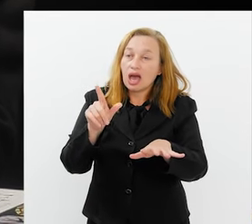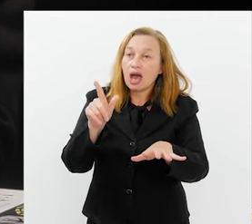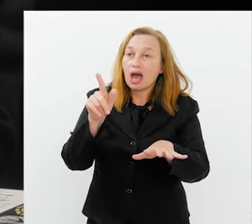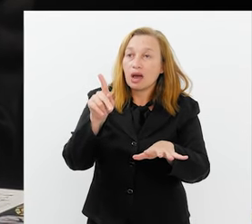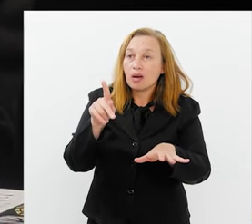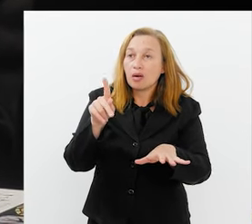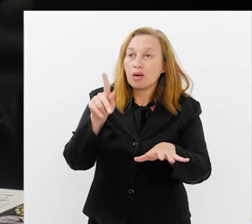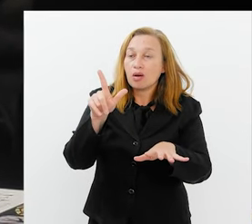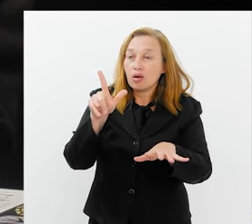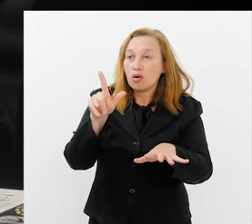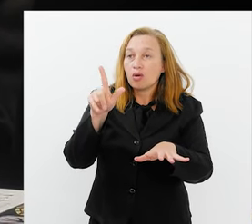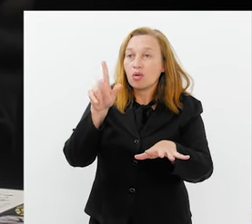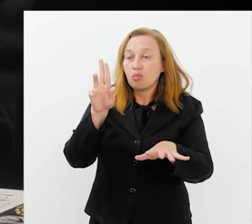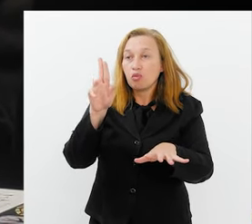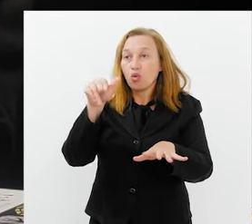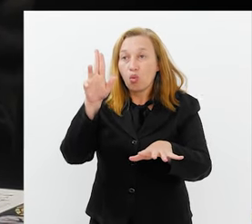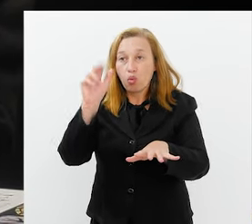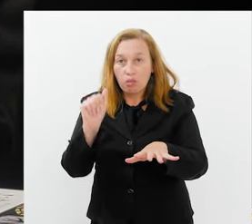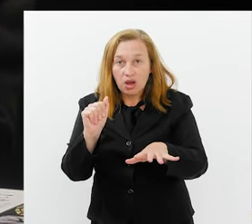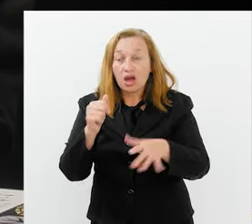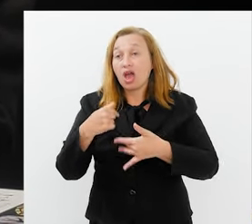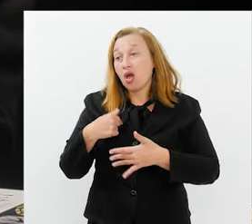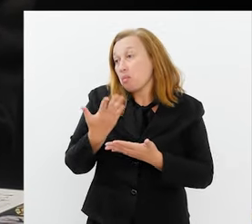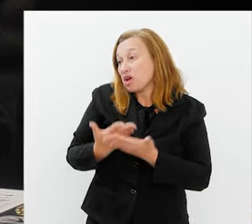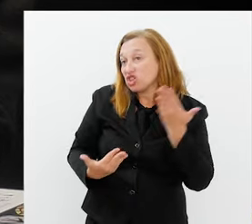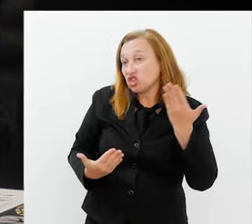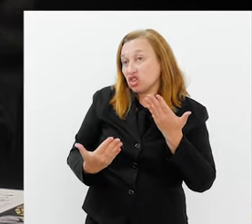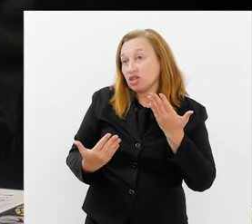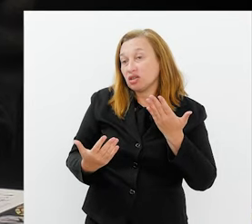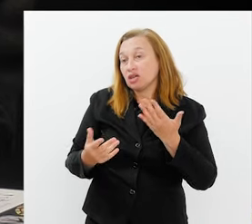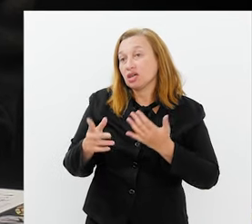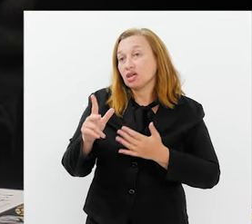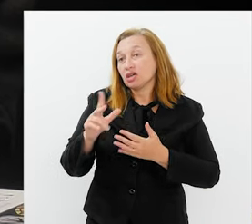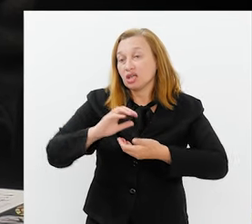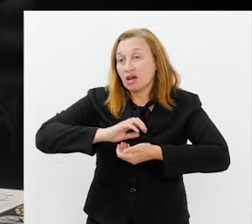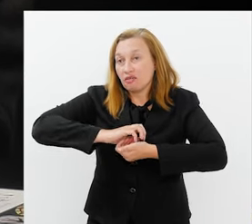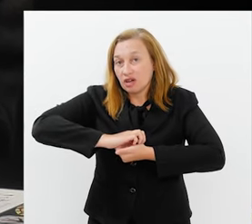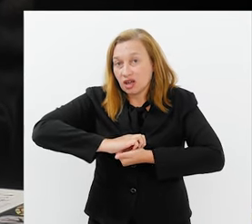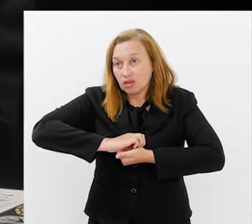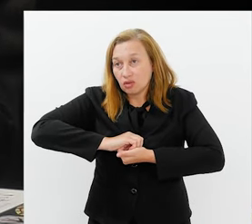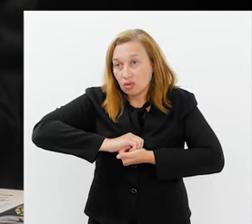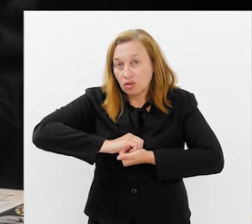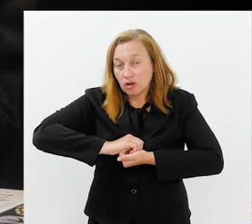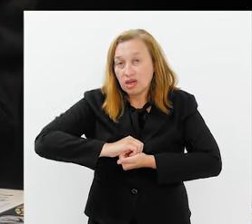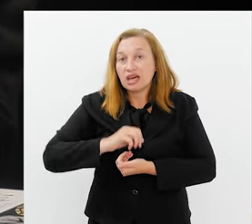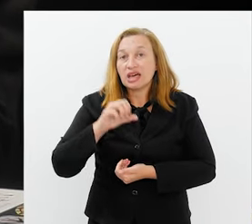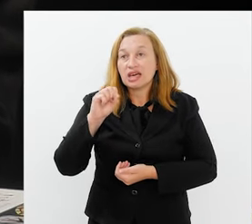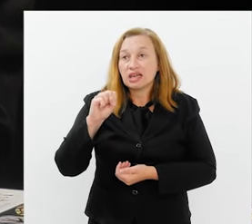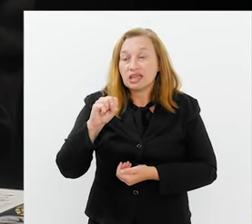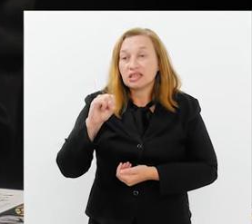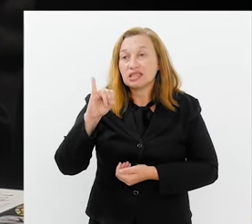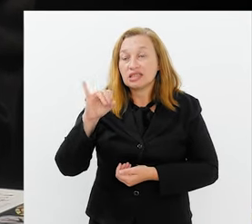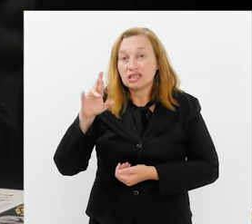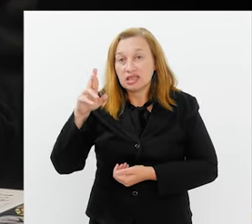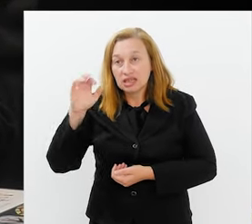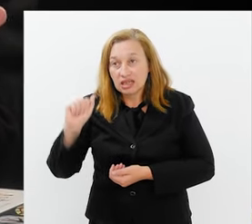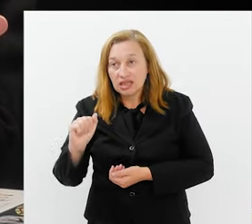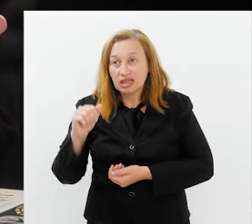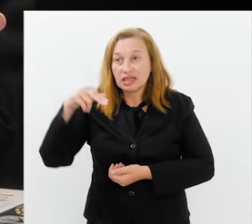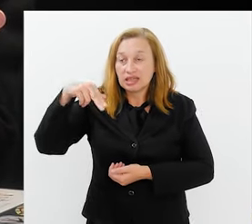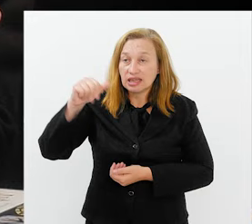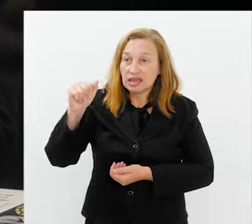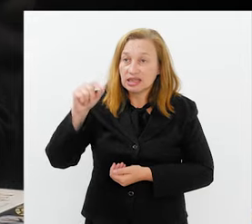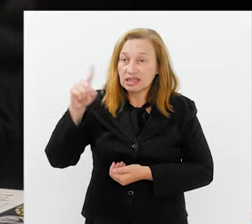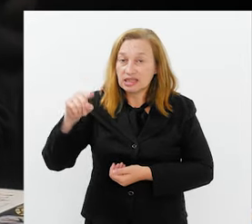importantíssima quando eu fiz a viradouro no Ciro de Nazaré. E a chuva varreu o desfile de uma maneira que, por um lado, foi